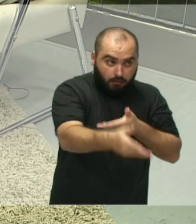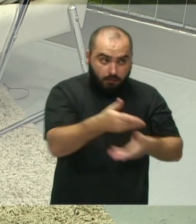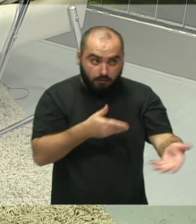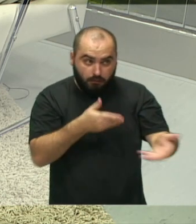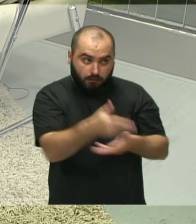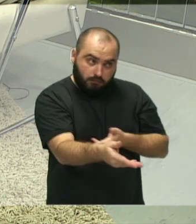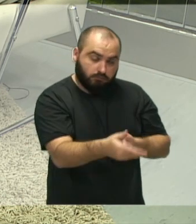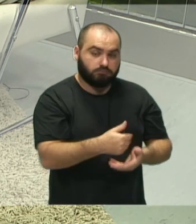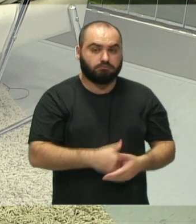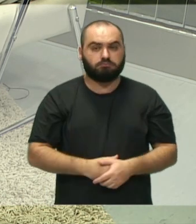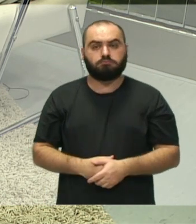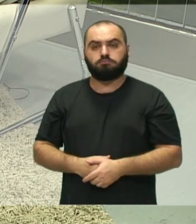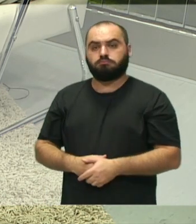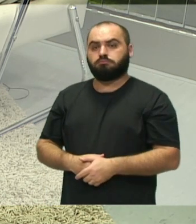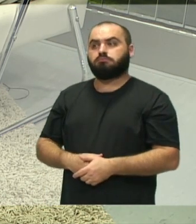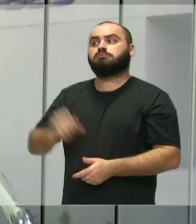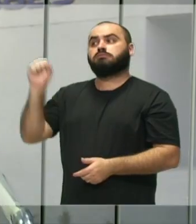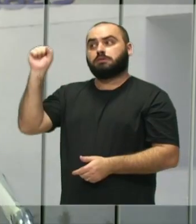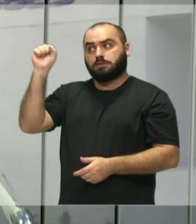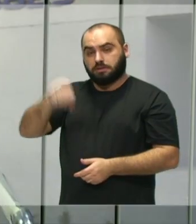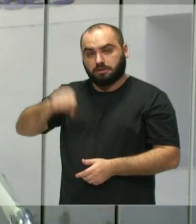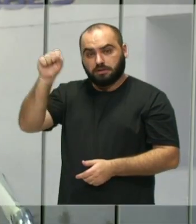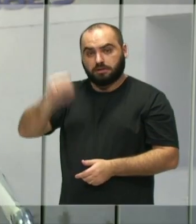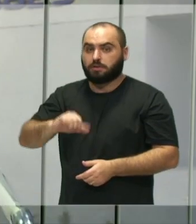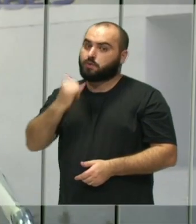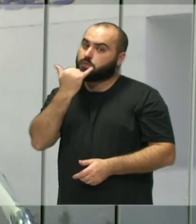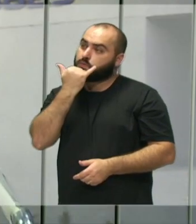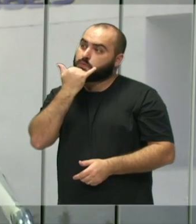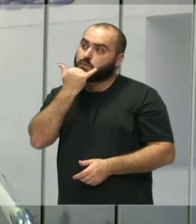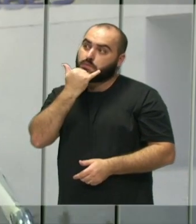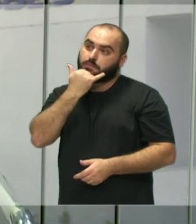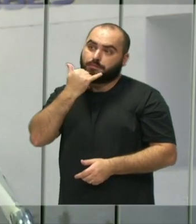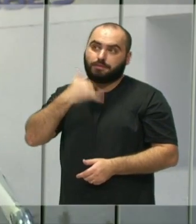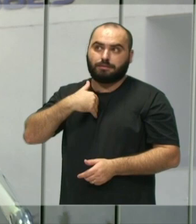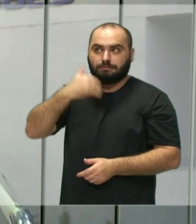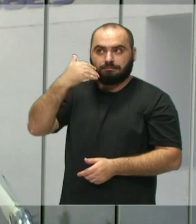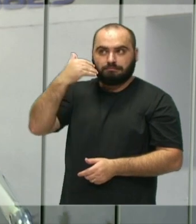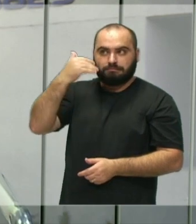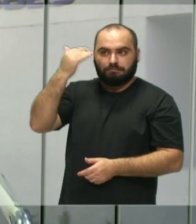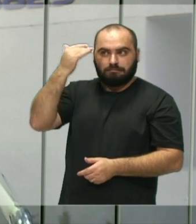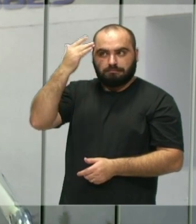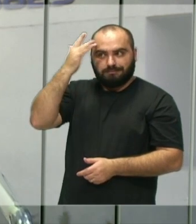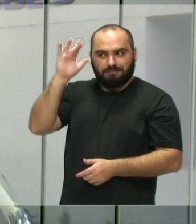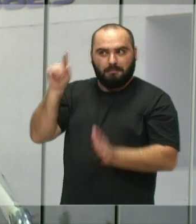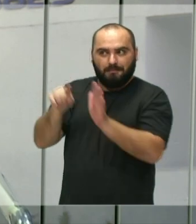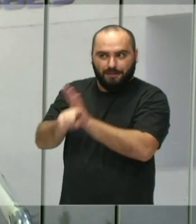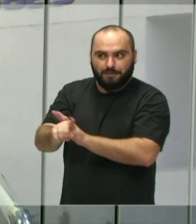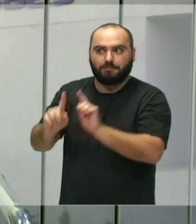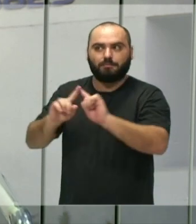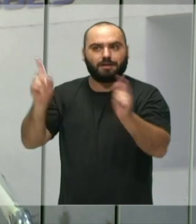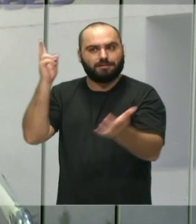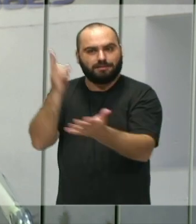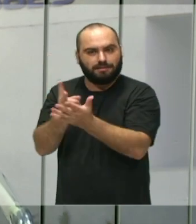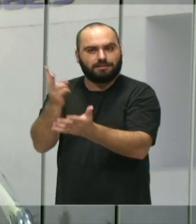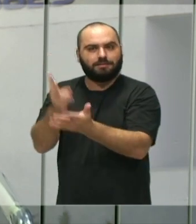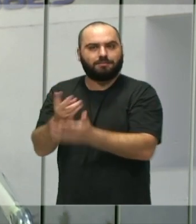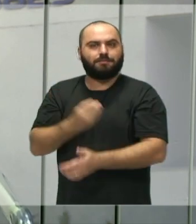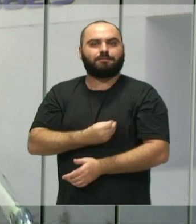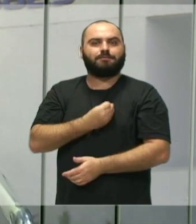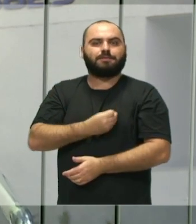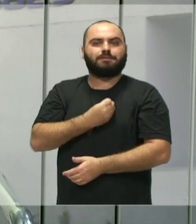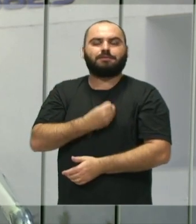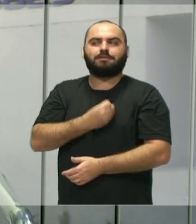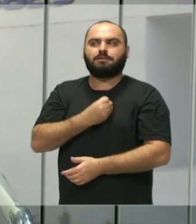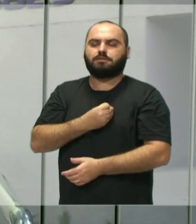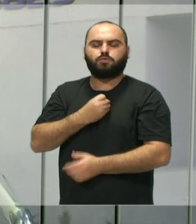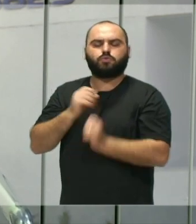sim. Sim, até desculpa não prestar atenção direito na tua pergunta, mas assim, ó, eu vou estar presente em todos os momentos. Agora tu falou até nós quem,